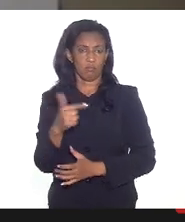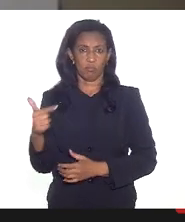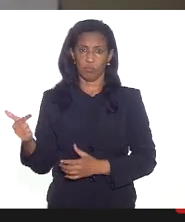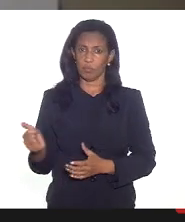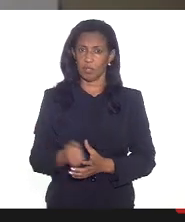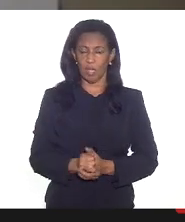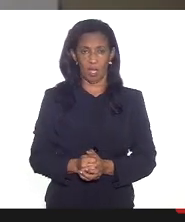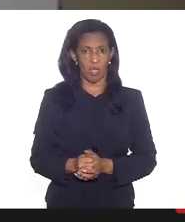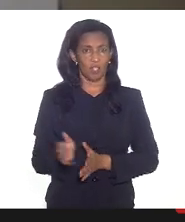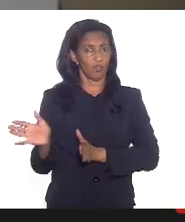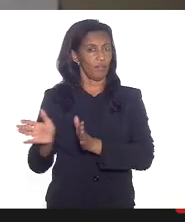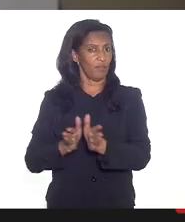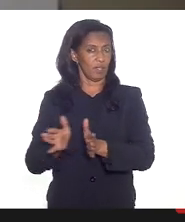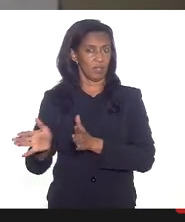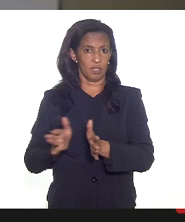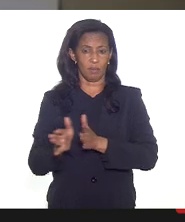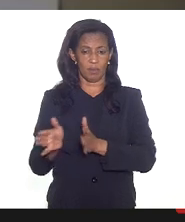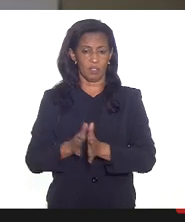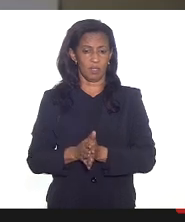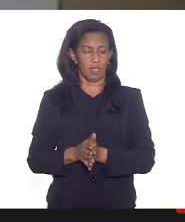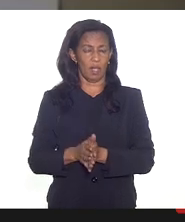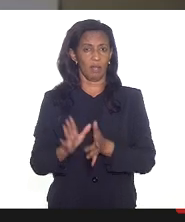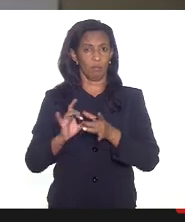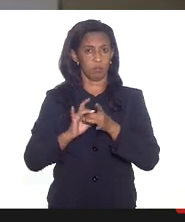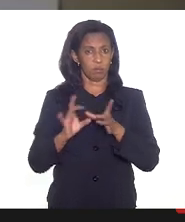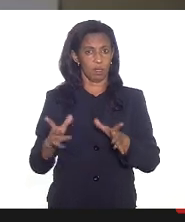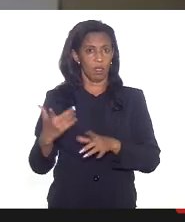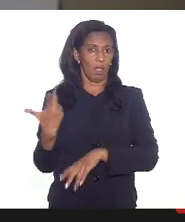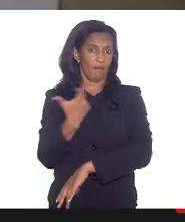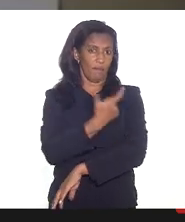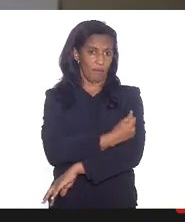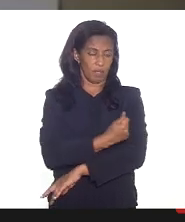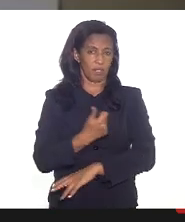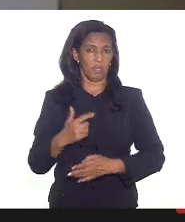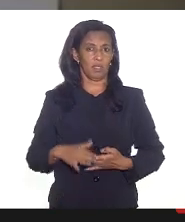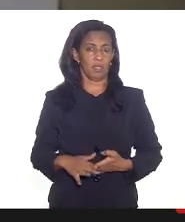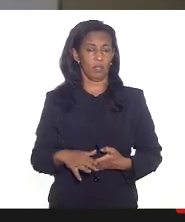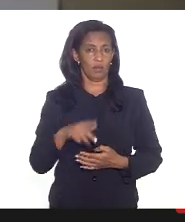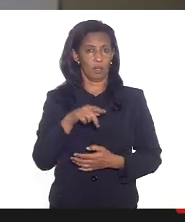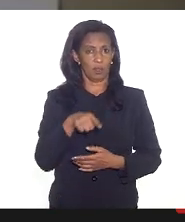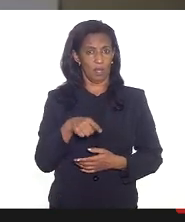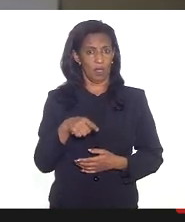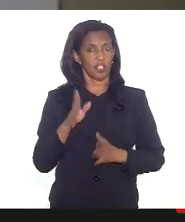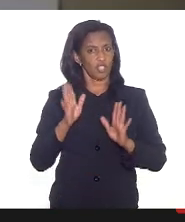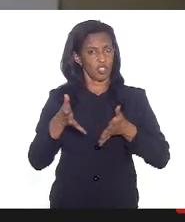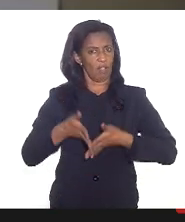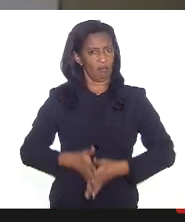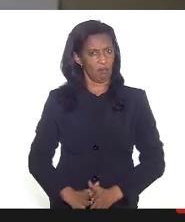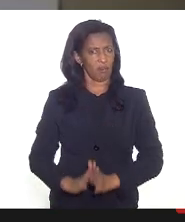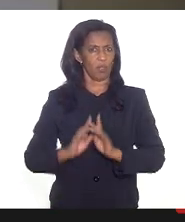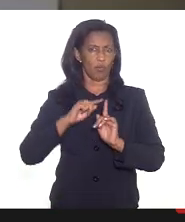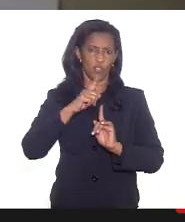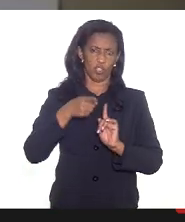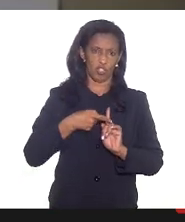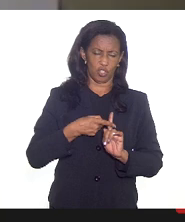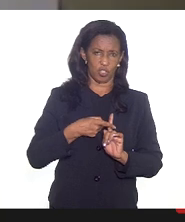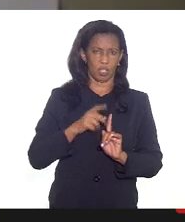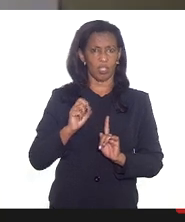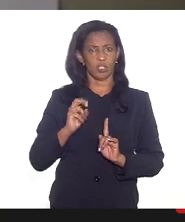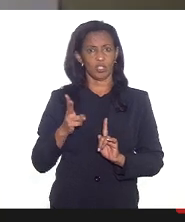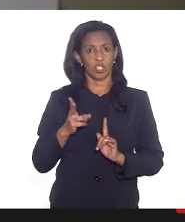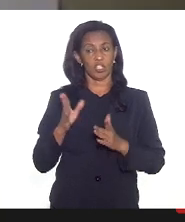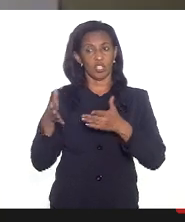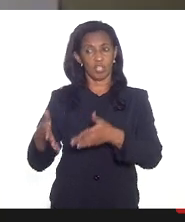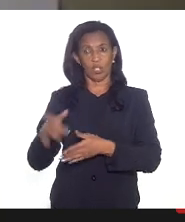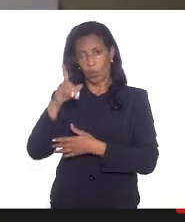flexibilizarem isso e permitirem a vacinação da puérpera da gestante que chega à unidade